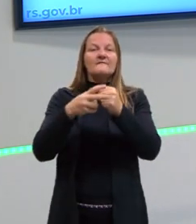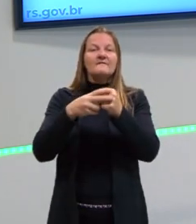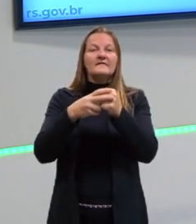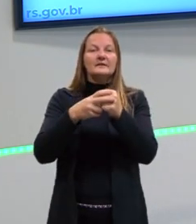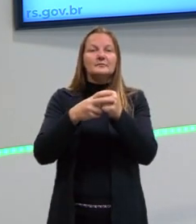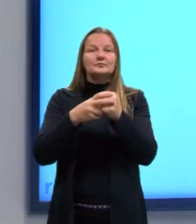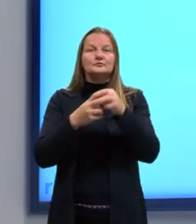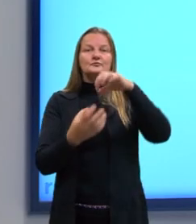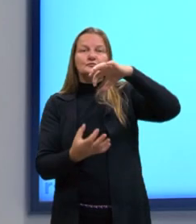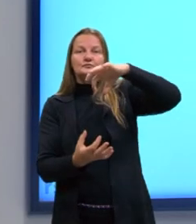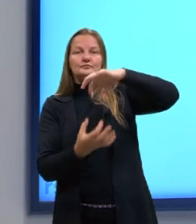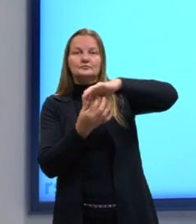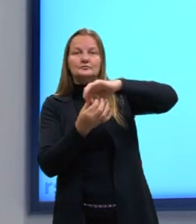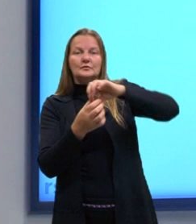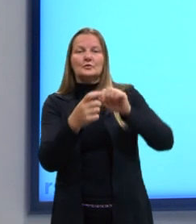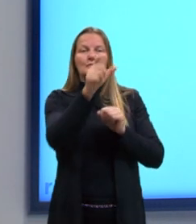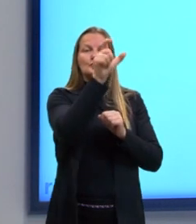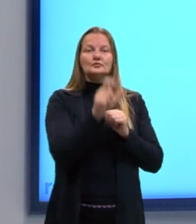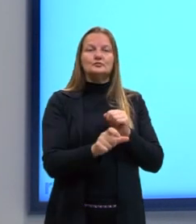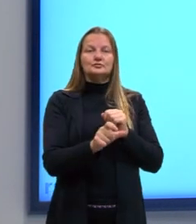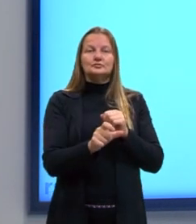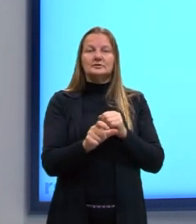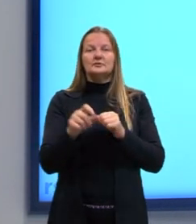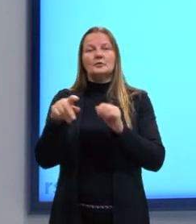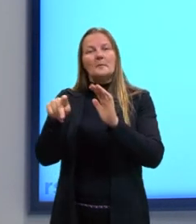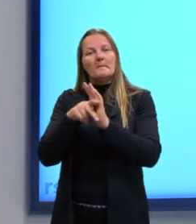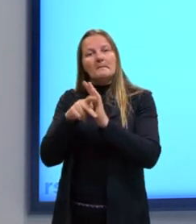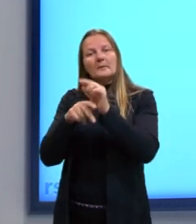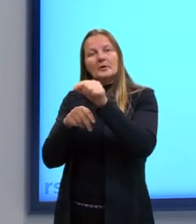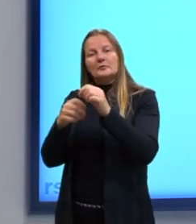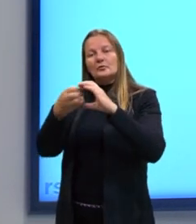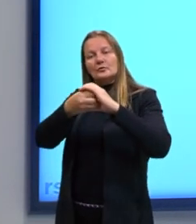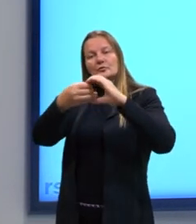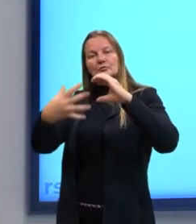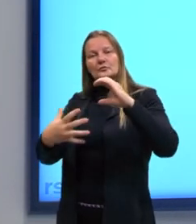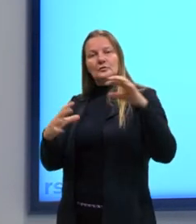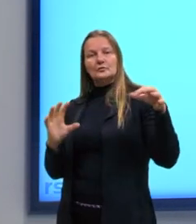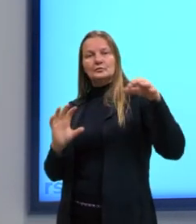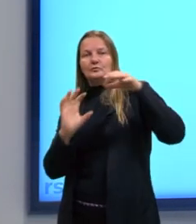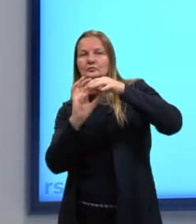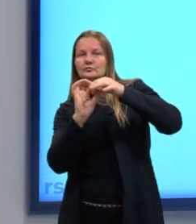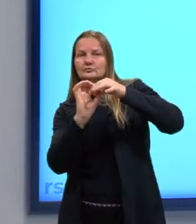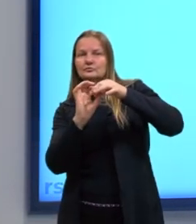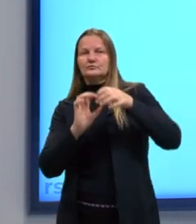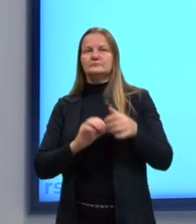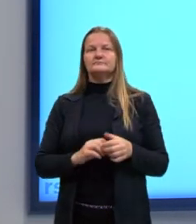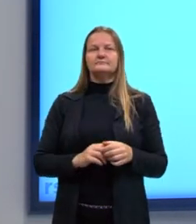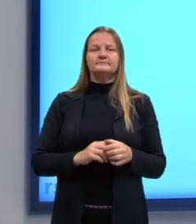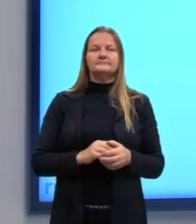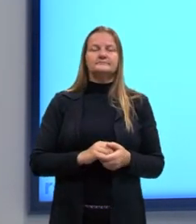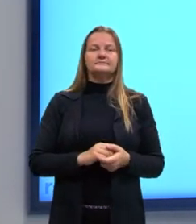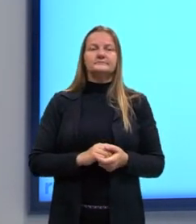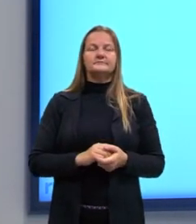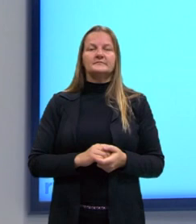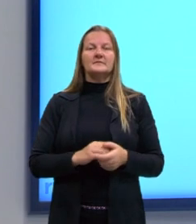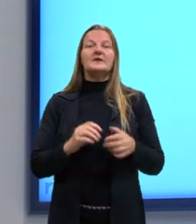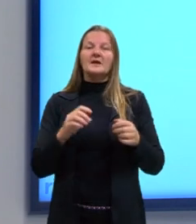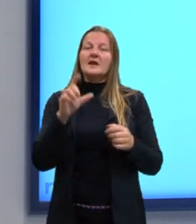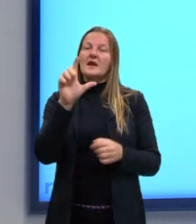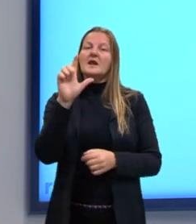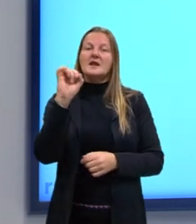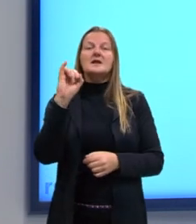de ligar o sujeito às suas características. Então, ele faz a função de, exatamente,